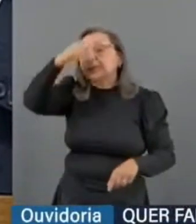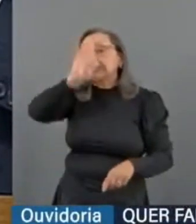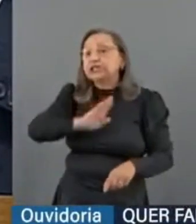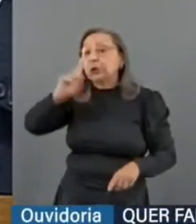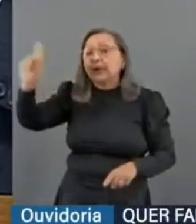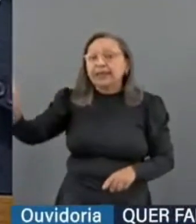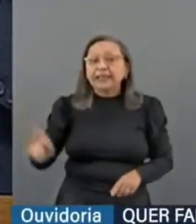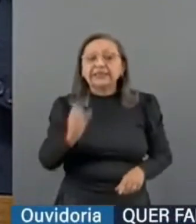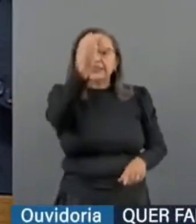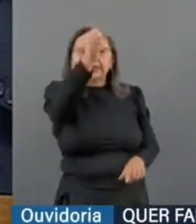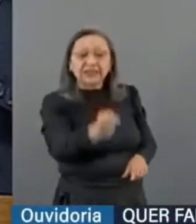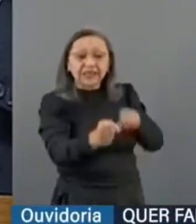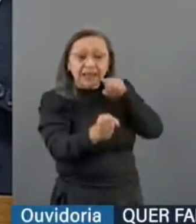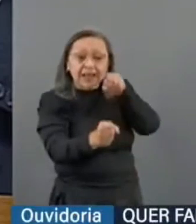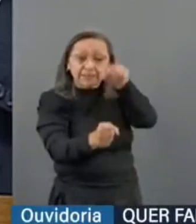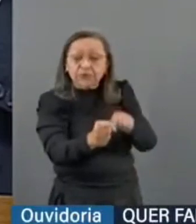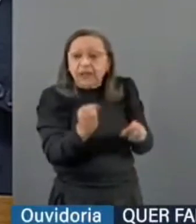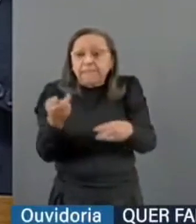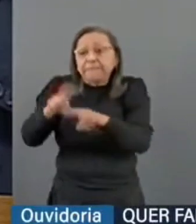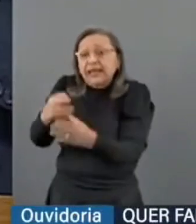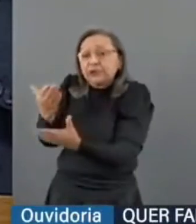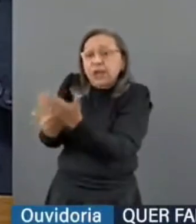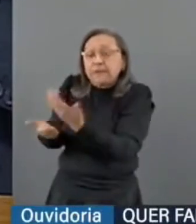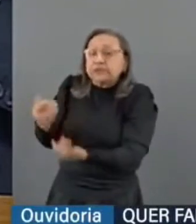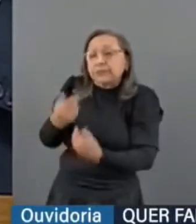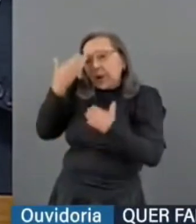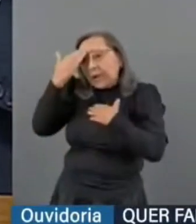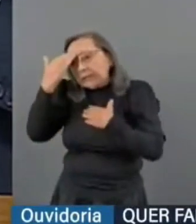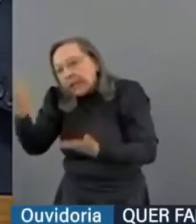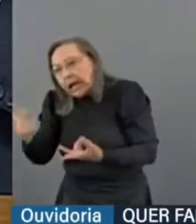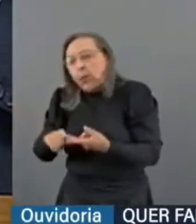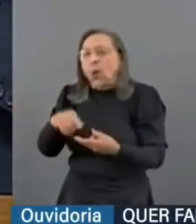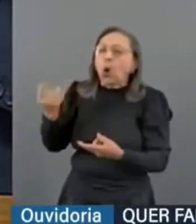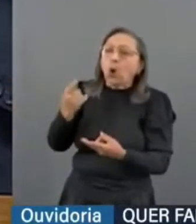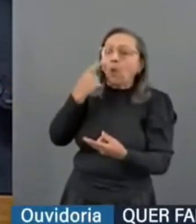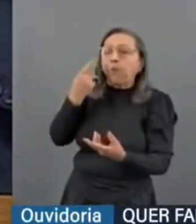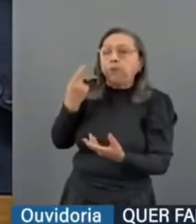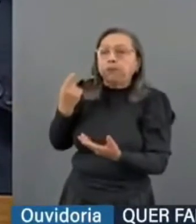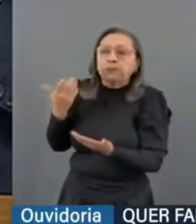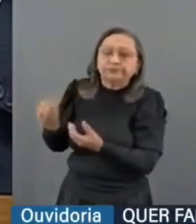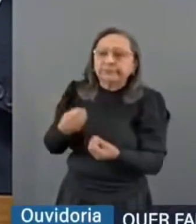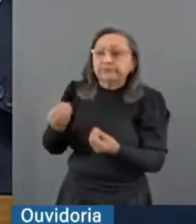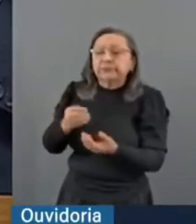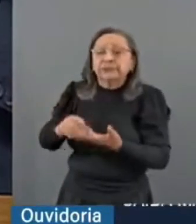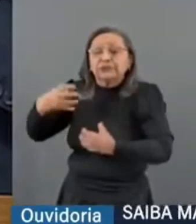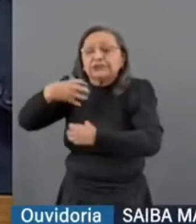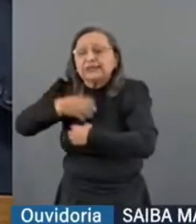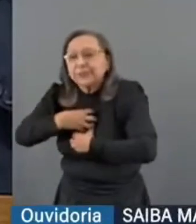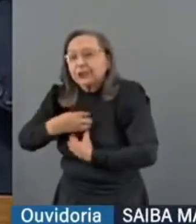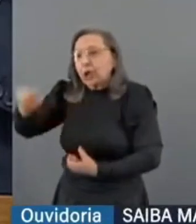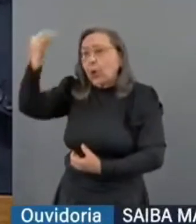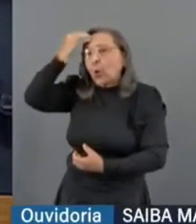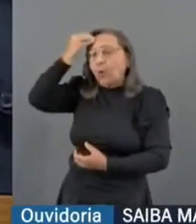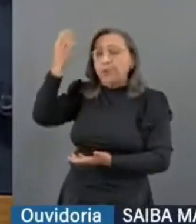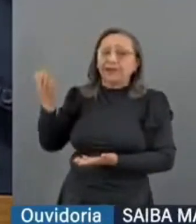essa pessoa fica em suas mãos, seja por gratidão, seja por subserviência, seja por um sentimento de culpa.